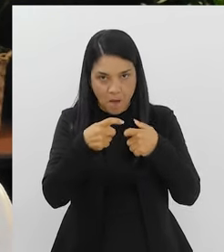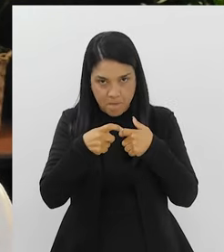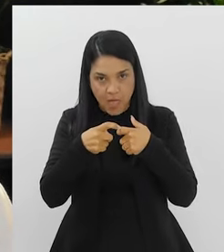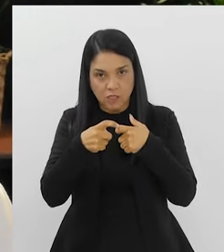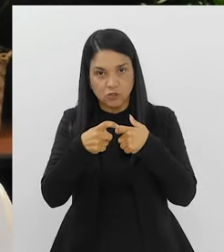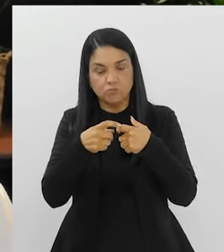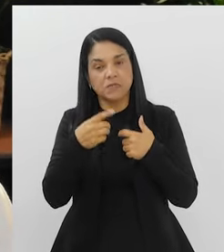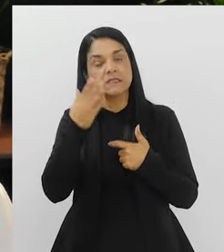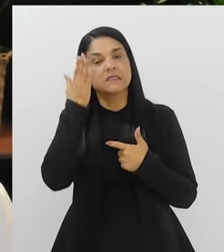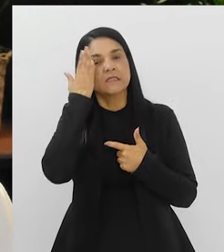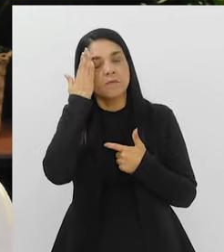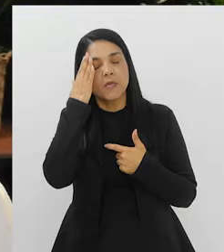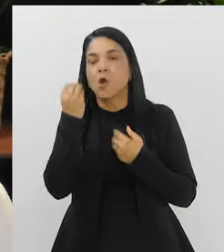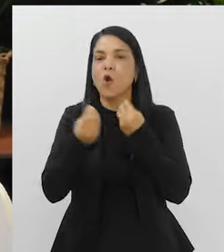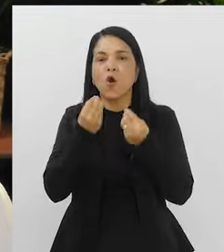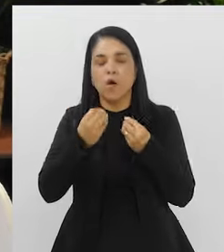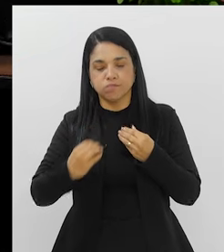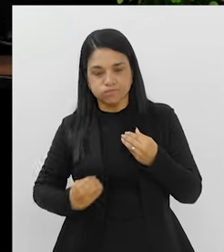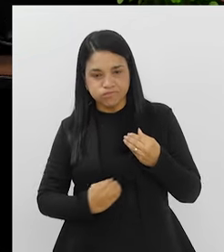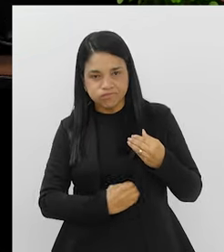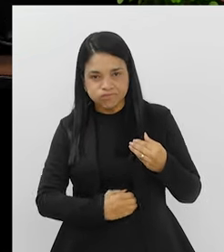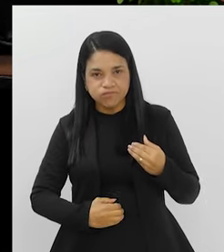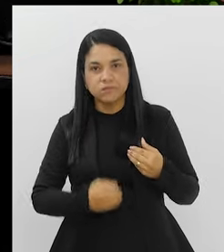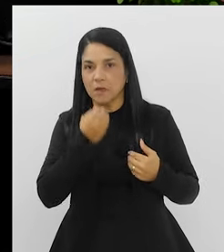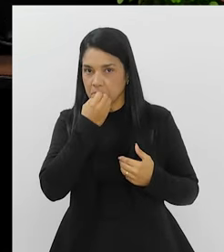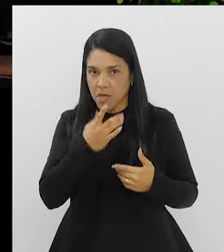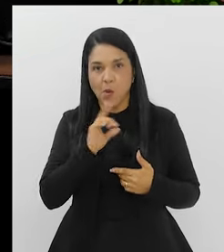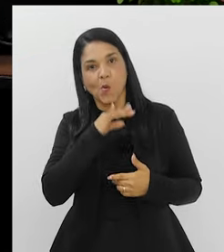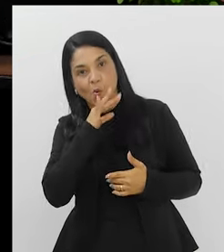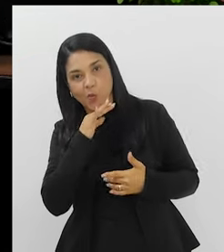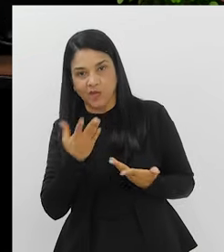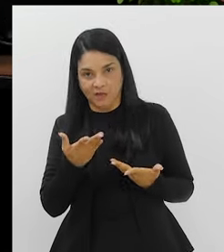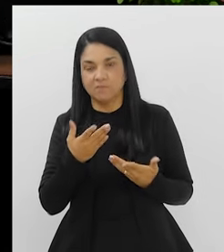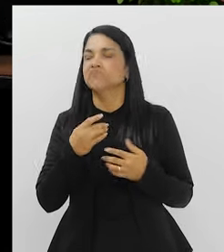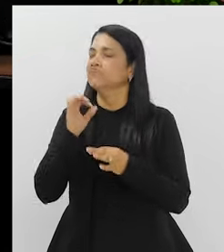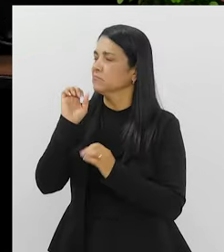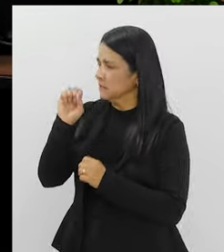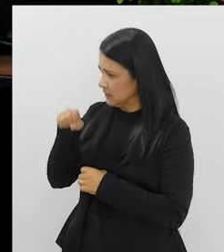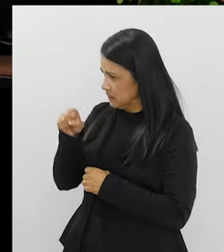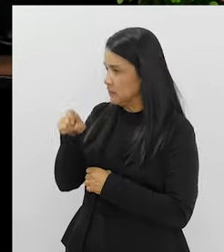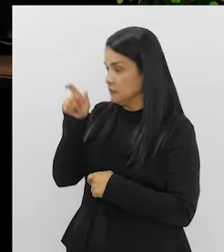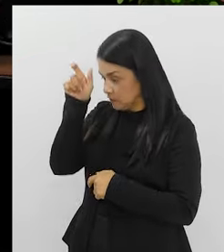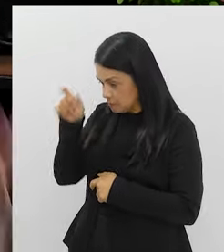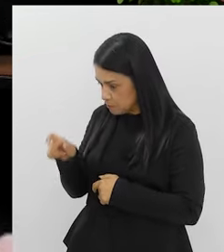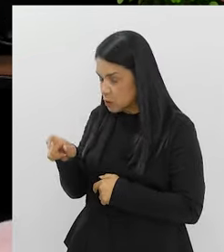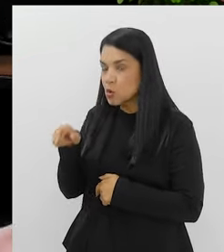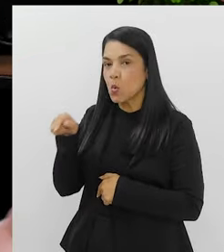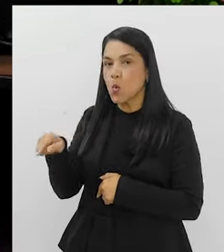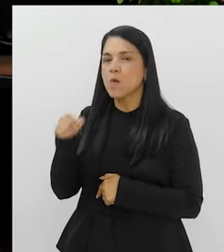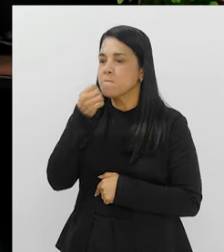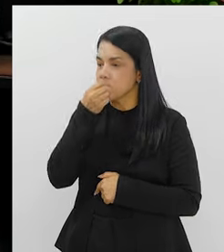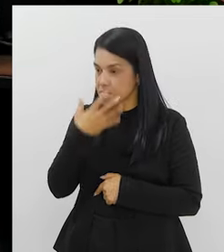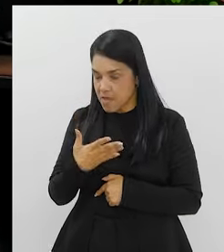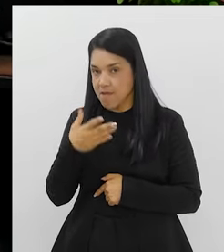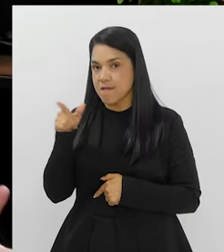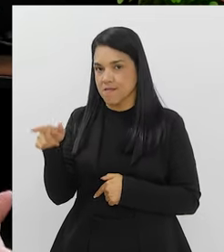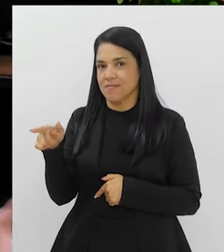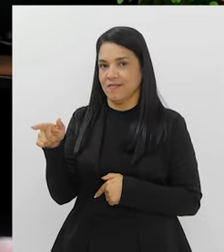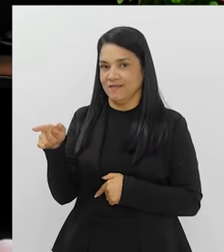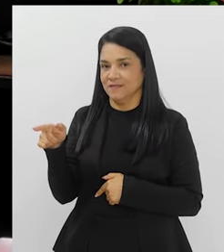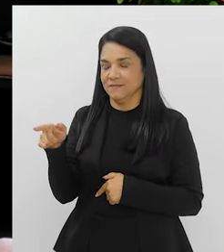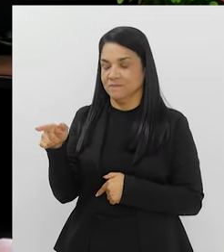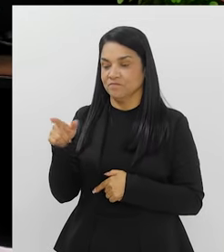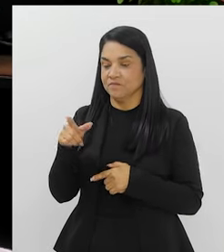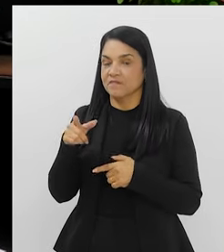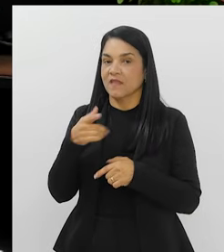médico para ter uma noção de como é o intestino. Sempre, sempre. Com certeza. Claro que se você for uma pessoa correta de hábitos, como